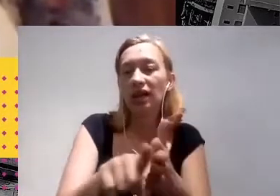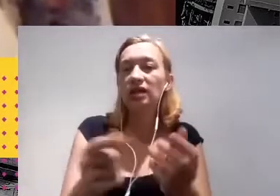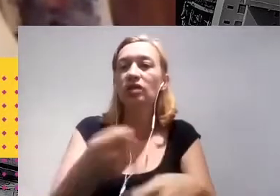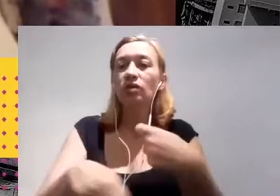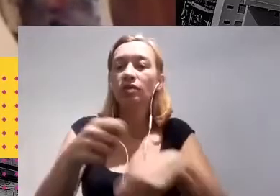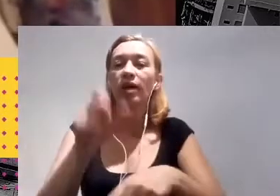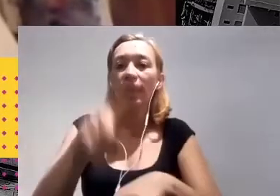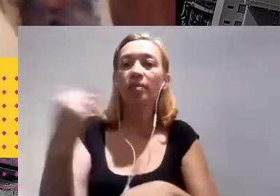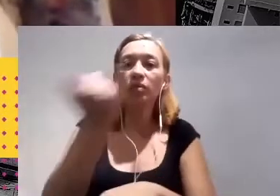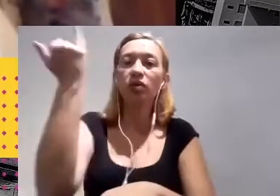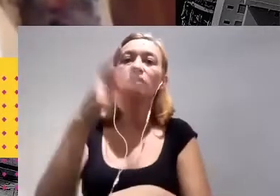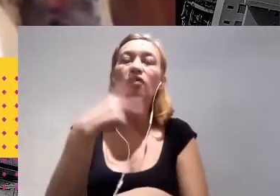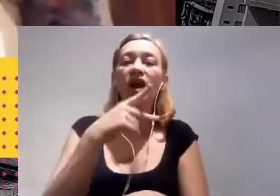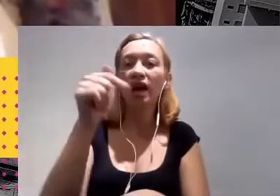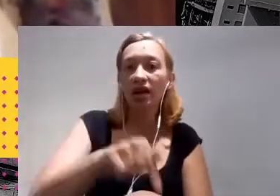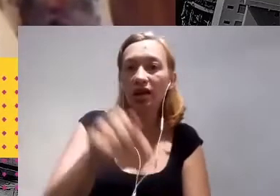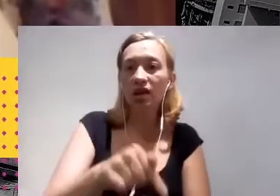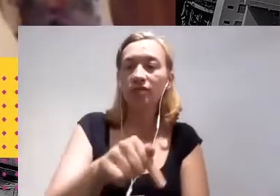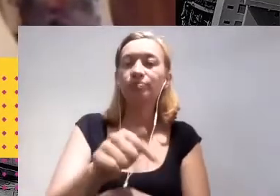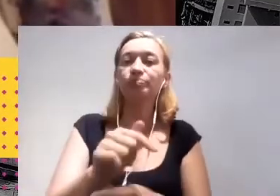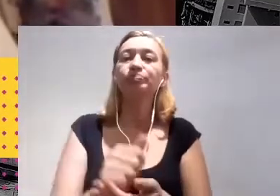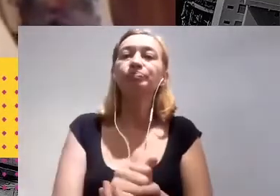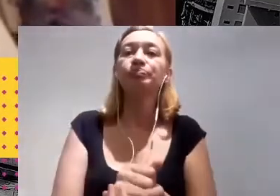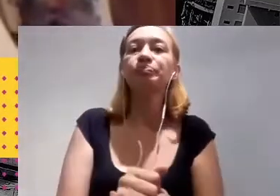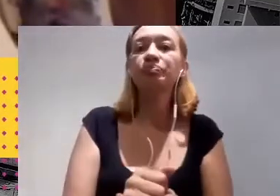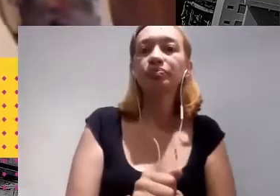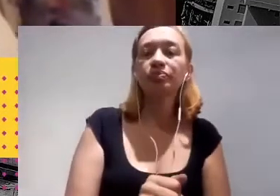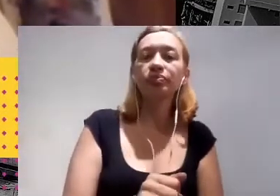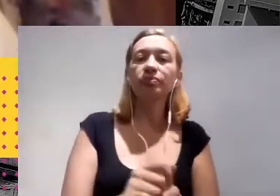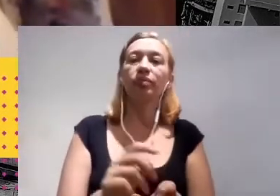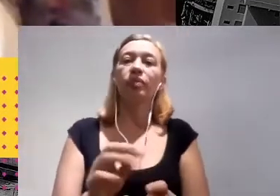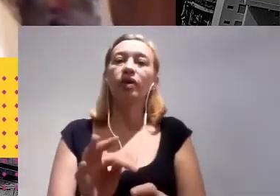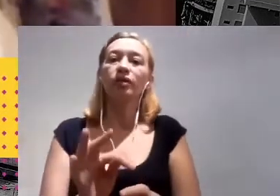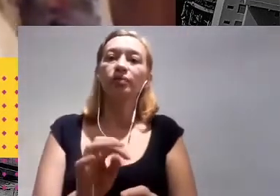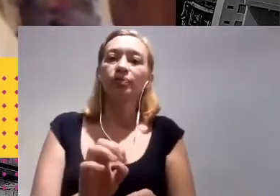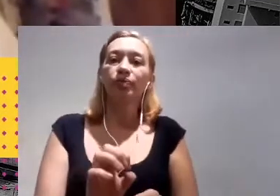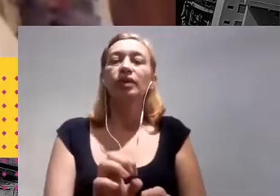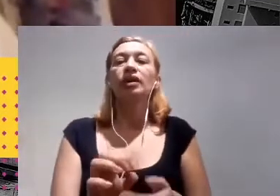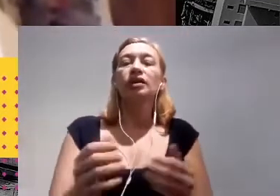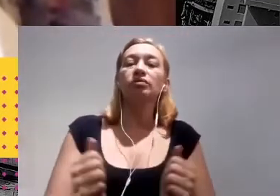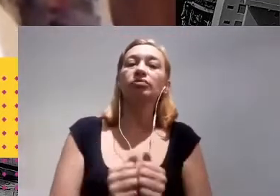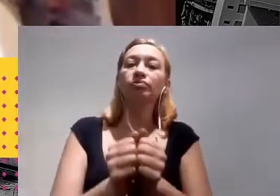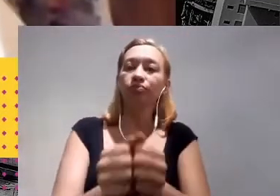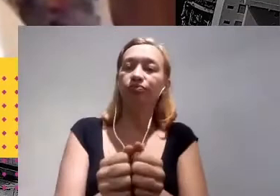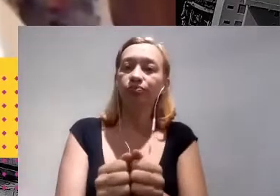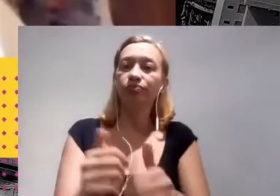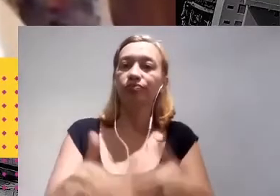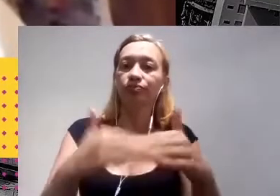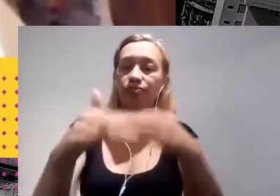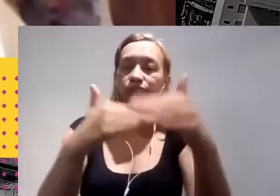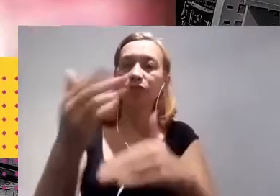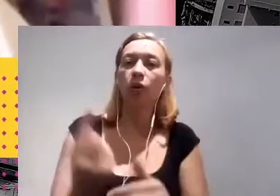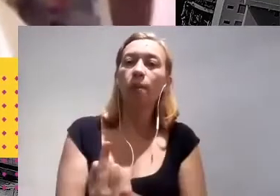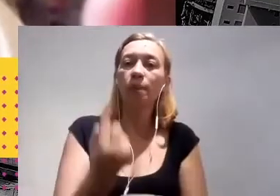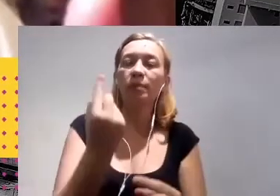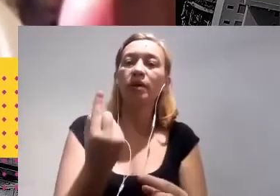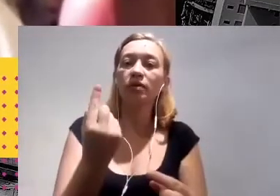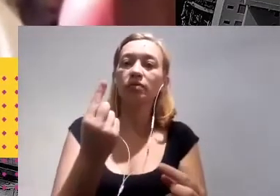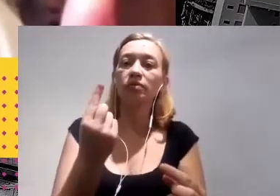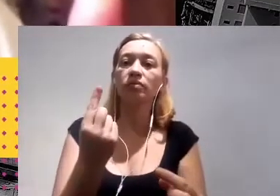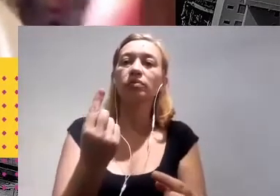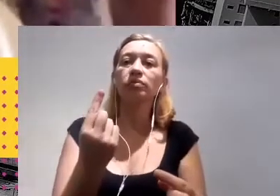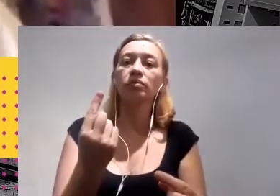caso concreto que a TNC desenvolveu em parceria junto com vários parceiros. Acho que esse é o primeiro ponto, né? Quer dizer, o trabalho,